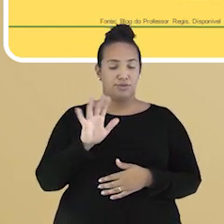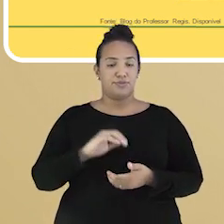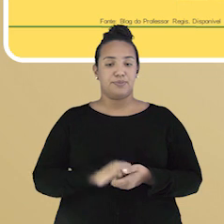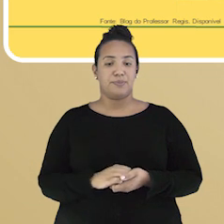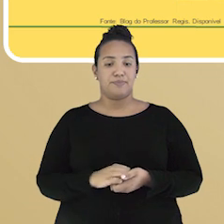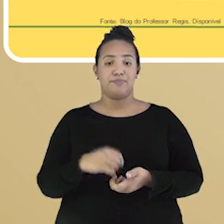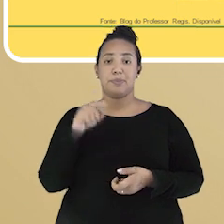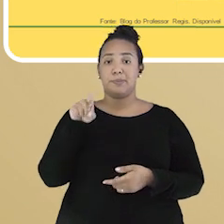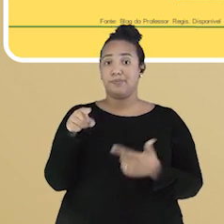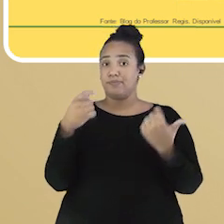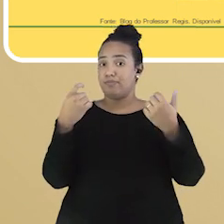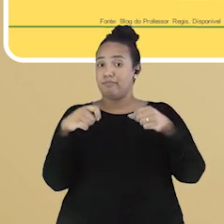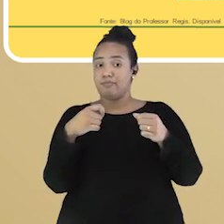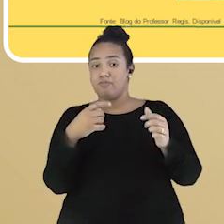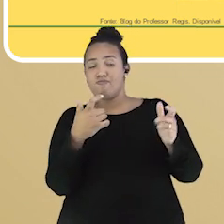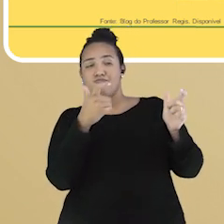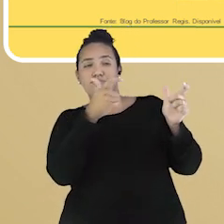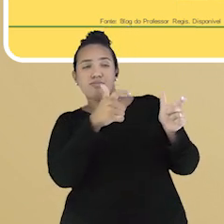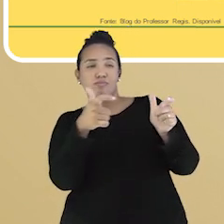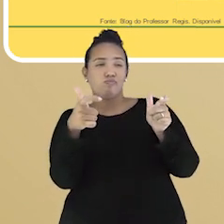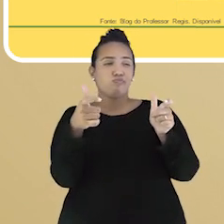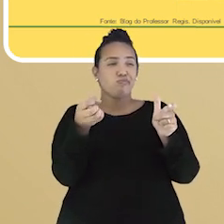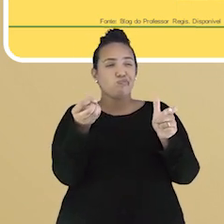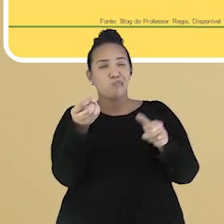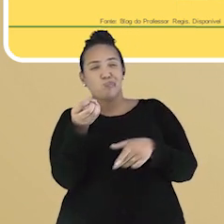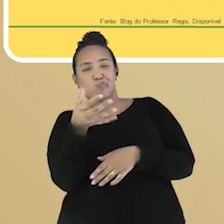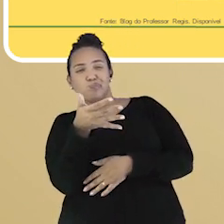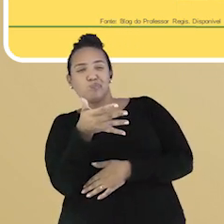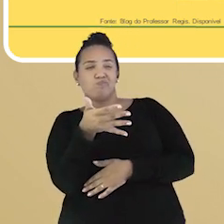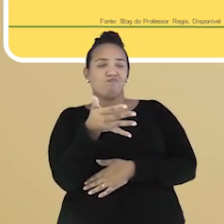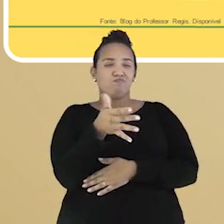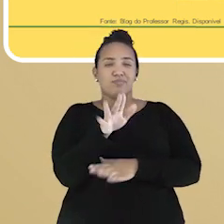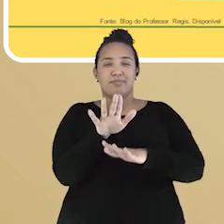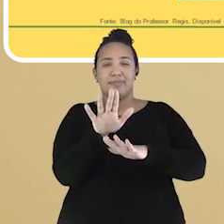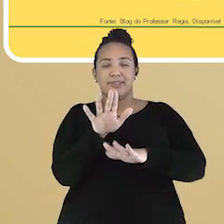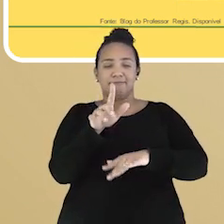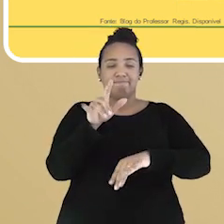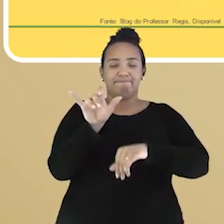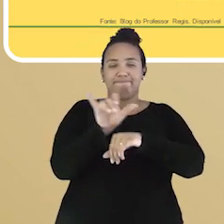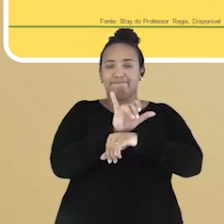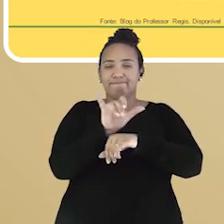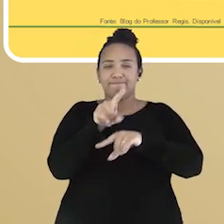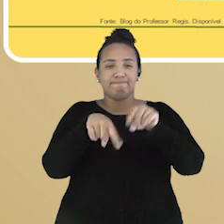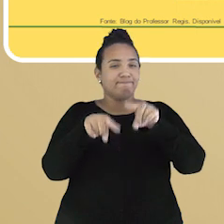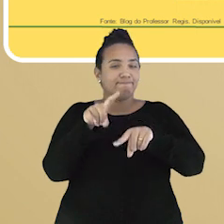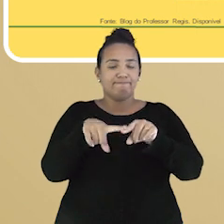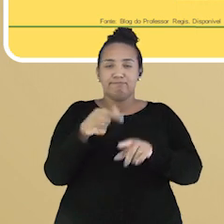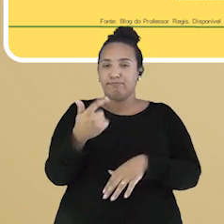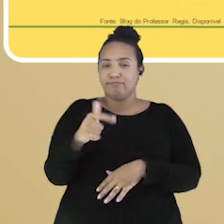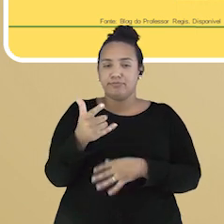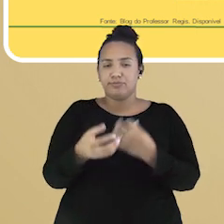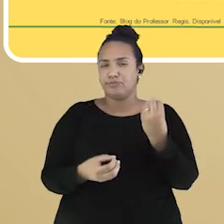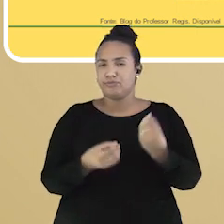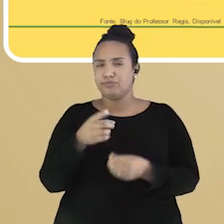Você está precisando se localizar em um lugar novo, mas não tem nenhum instrumento tecnológico aí para te ajudar. Como você poderia fazer?